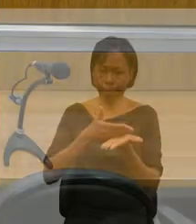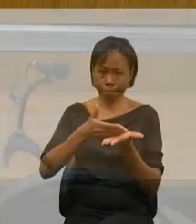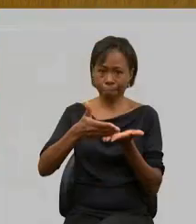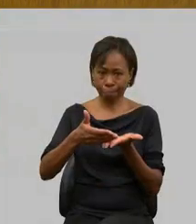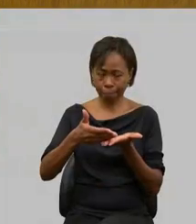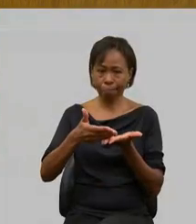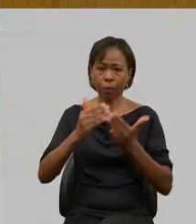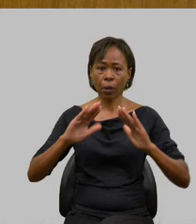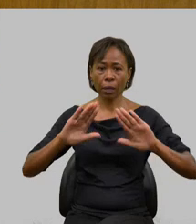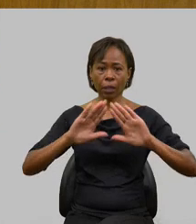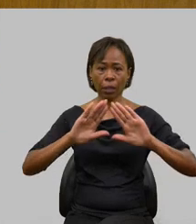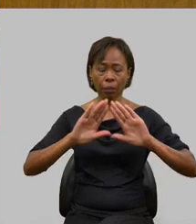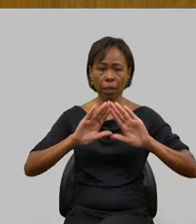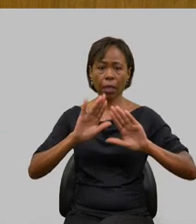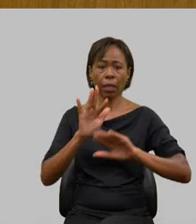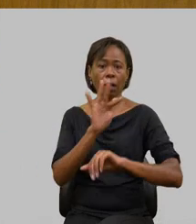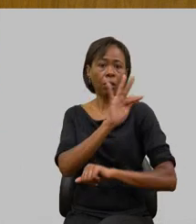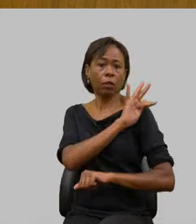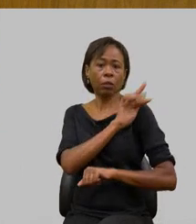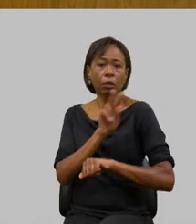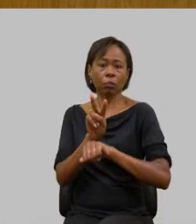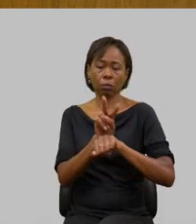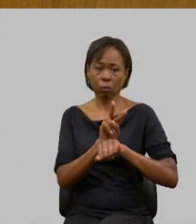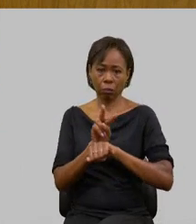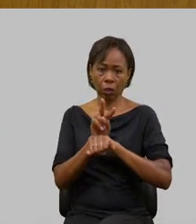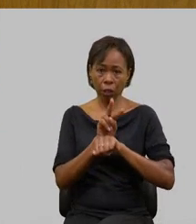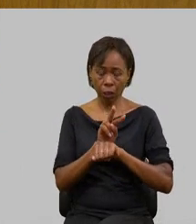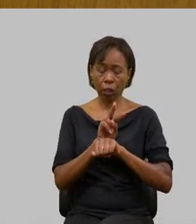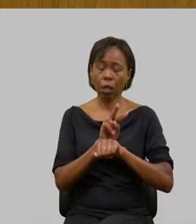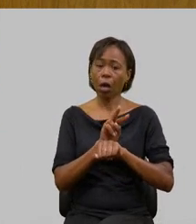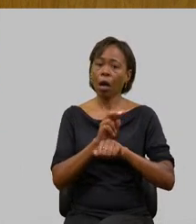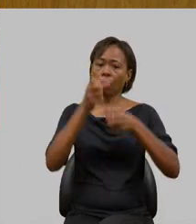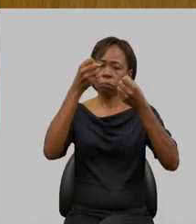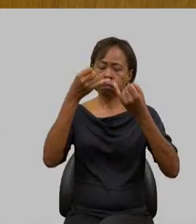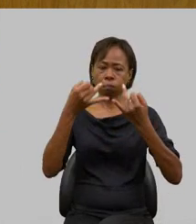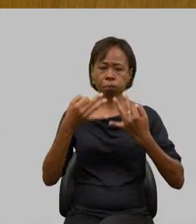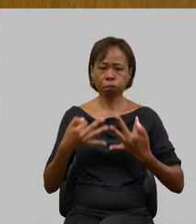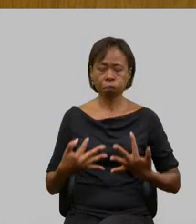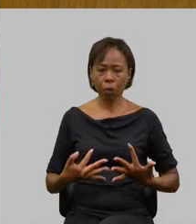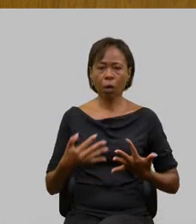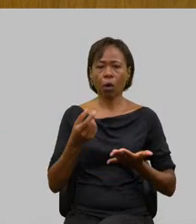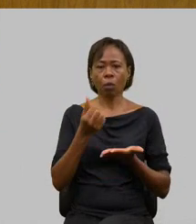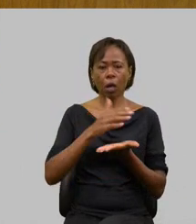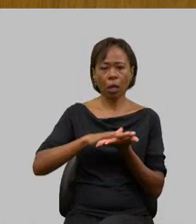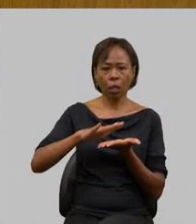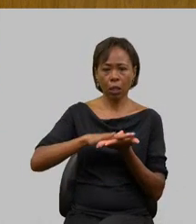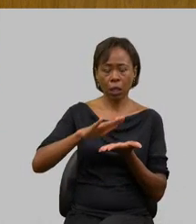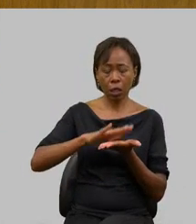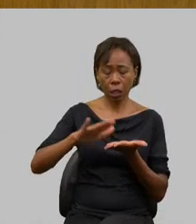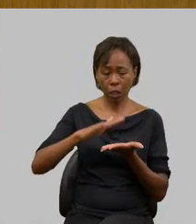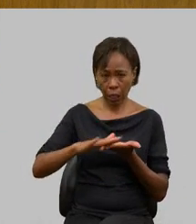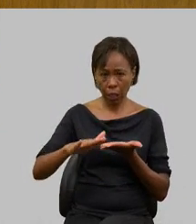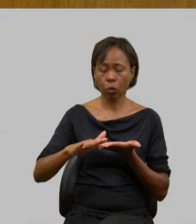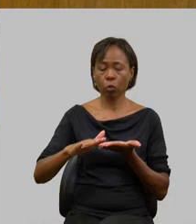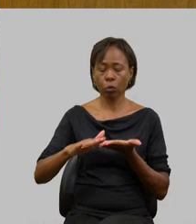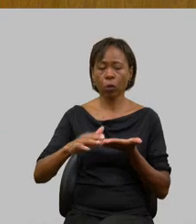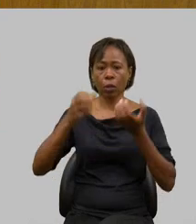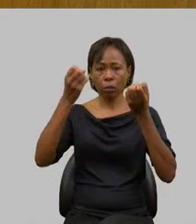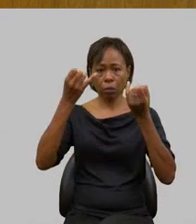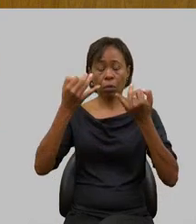prestação de contas da segunda sessão legislativa ordinária da vigésima legislatura